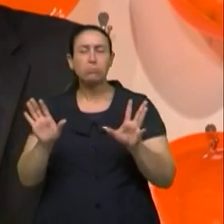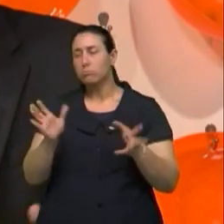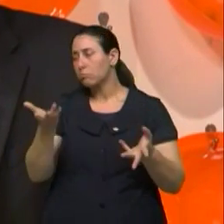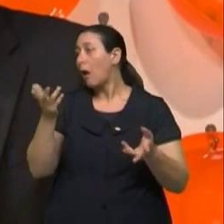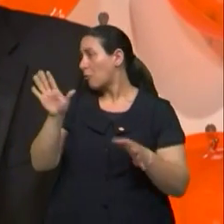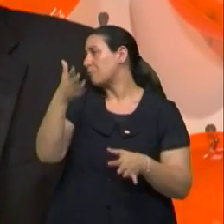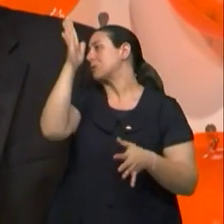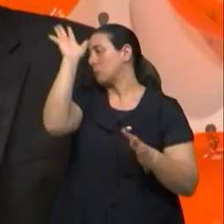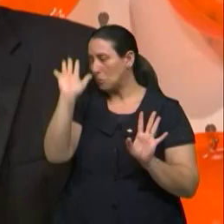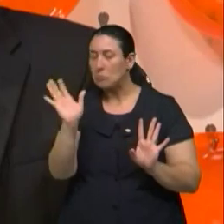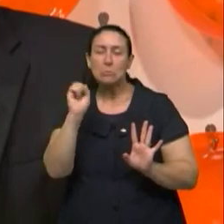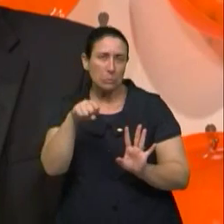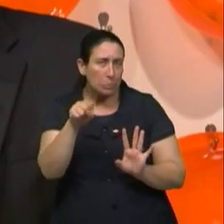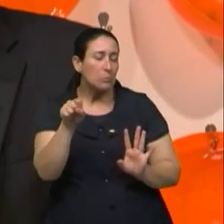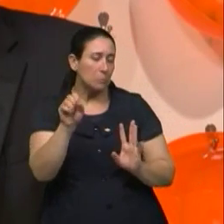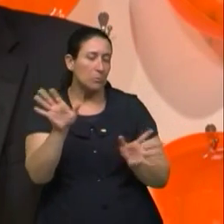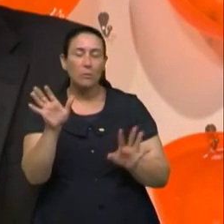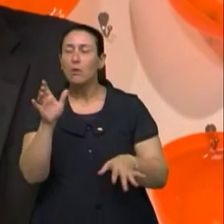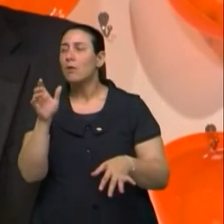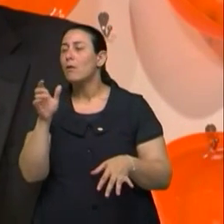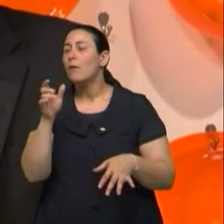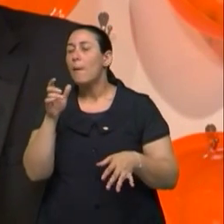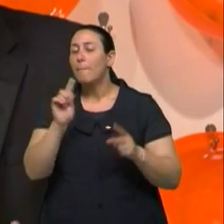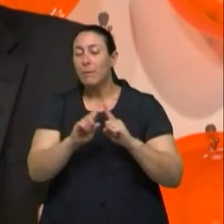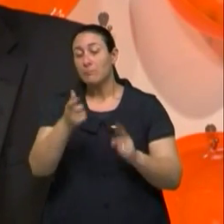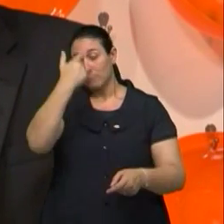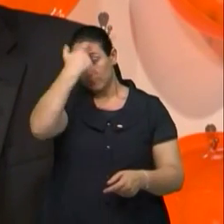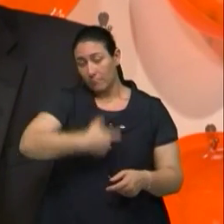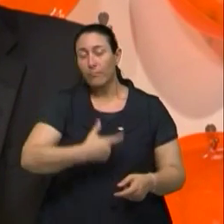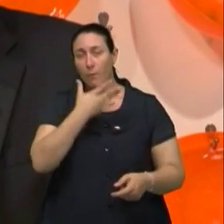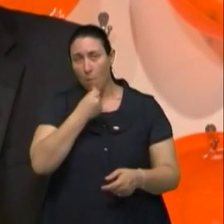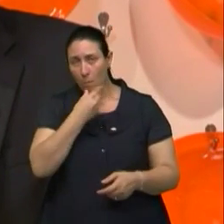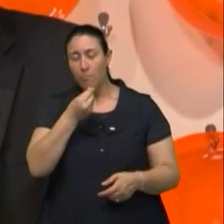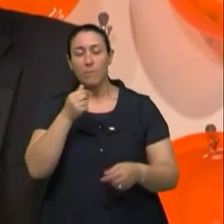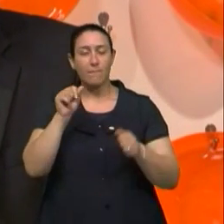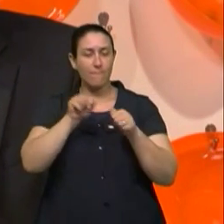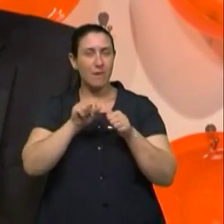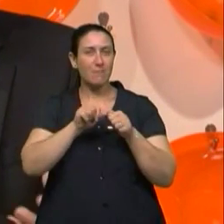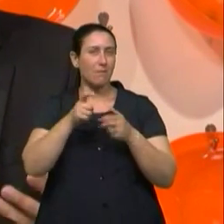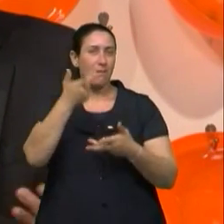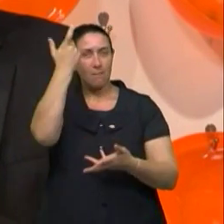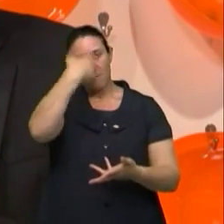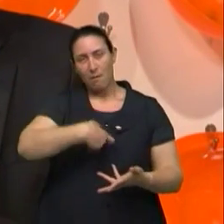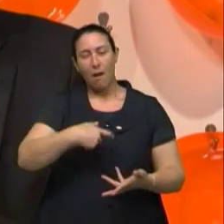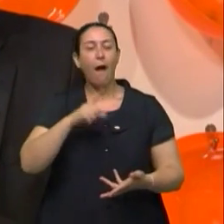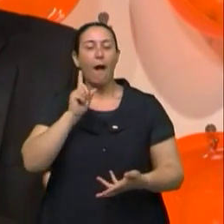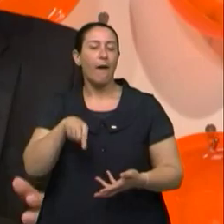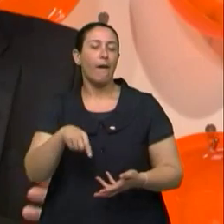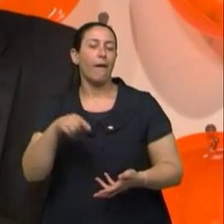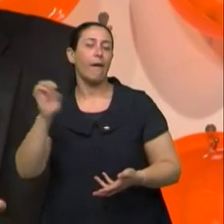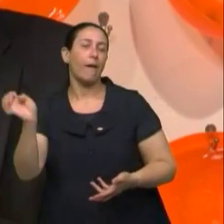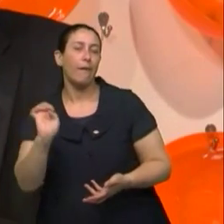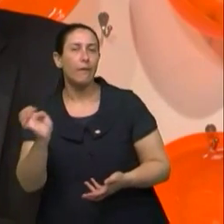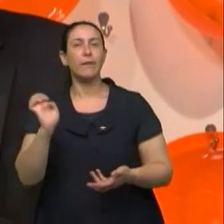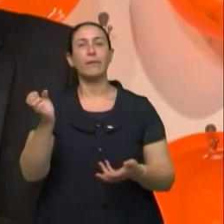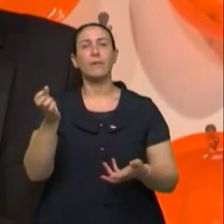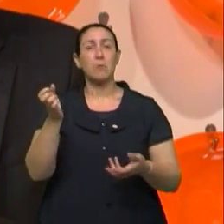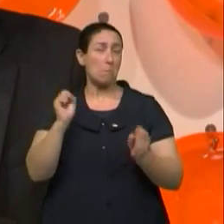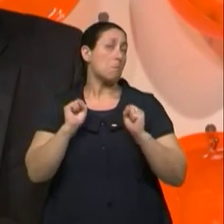Eventual ou não? Eventual não. Sistemático? Os homens que muitas vezes são taxados como homossexuais, às